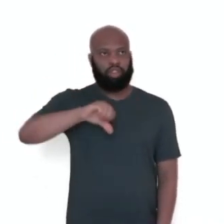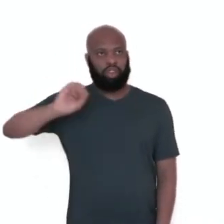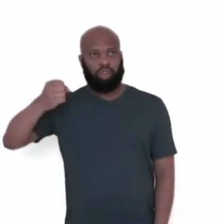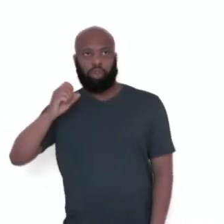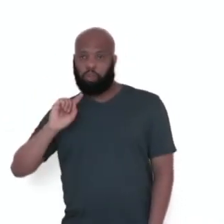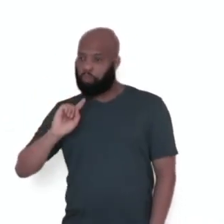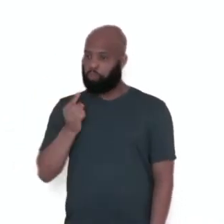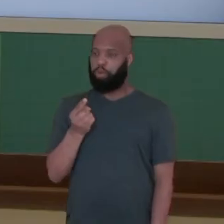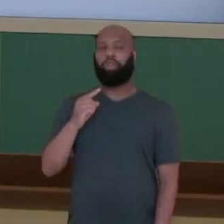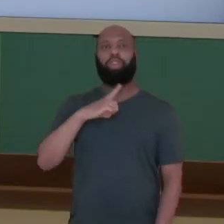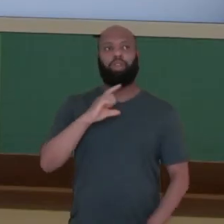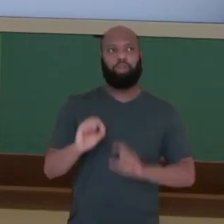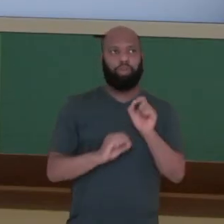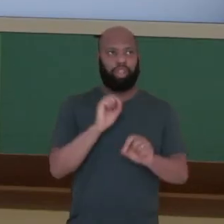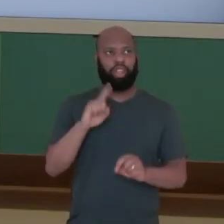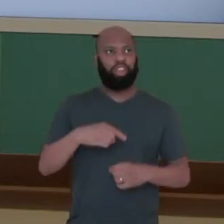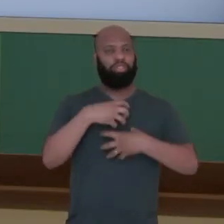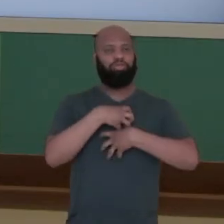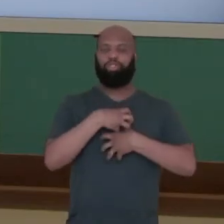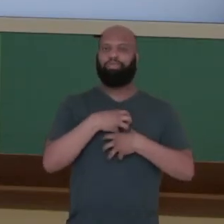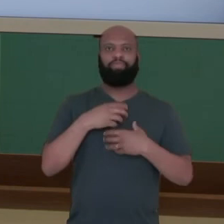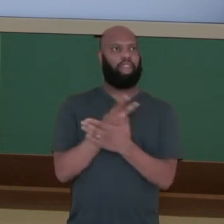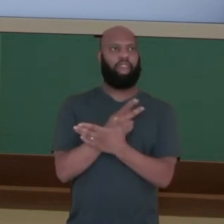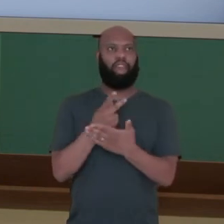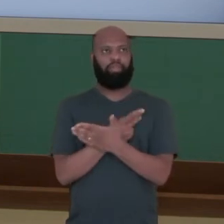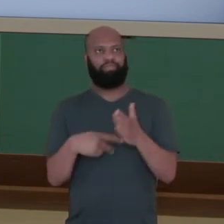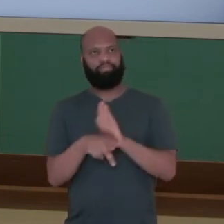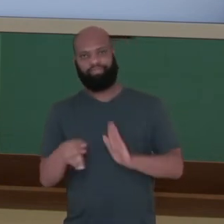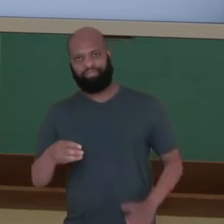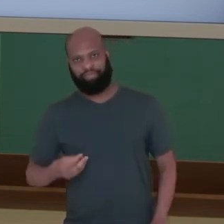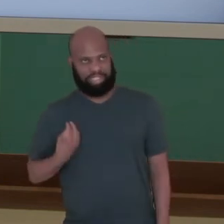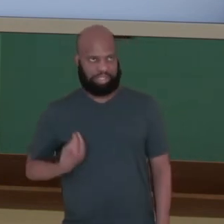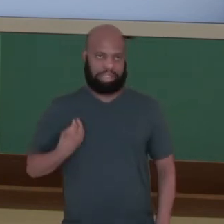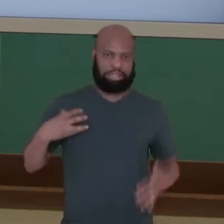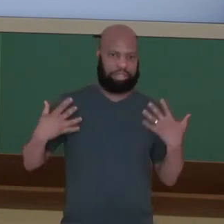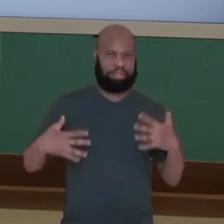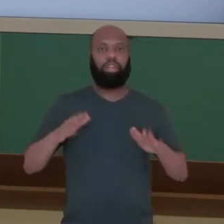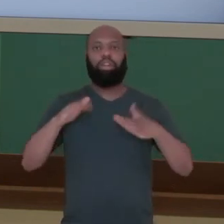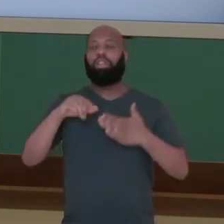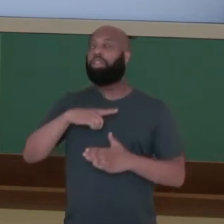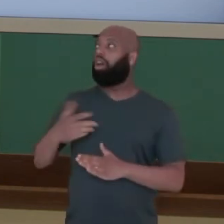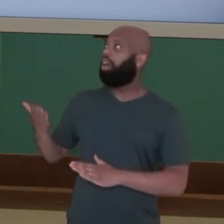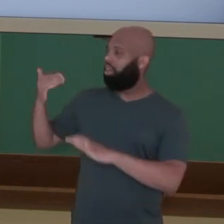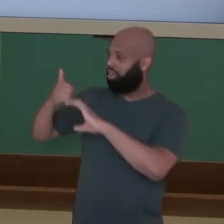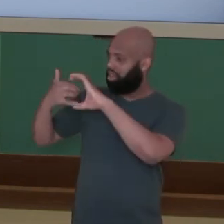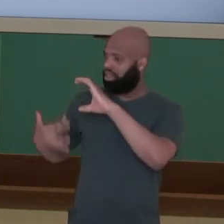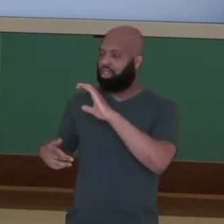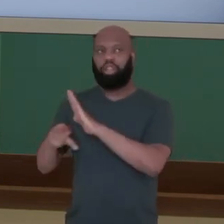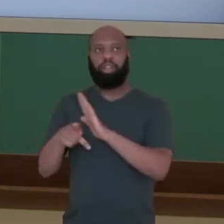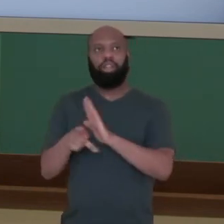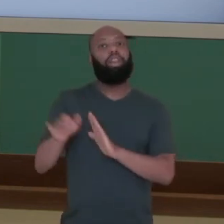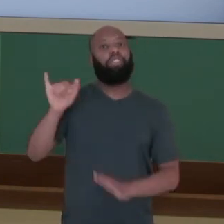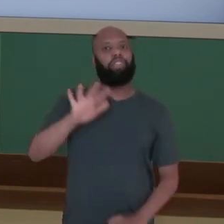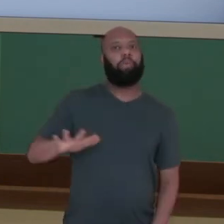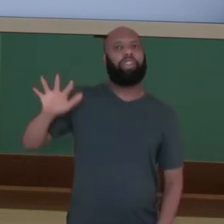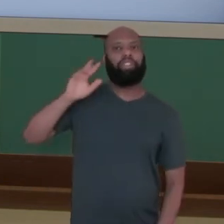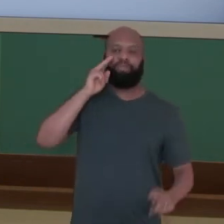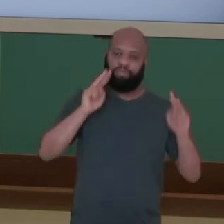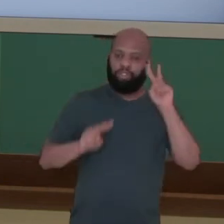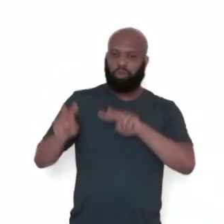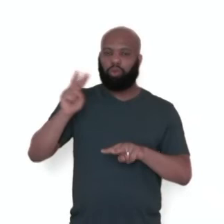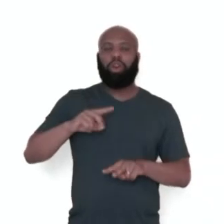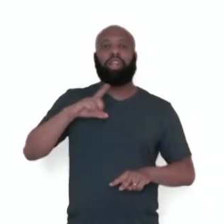mil delas em situação irregular, certo? Então, a gente tem ali as características do infográfico, Geralmente, eles